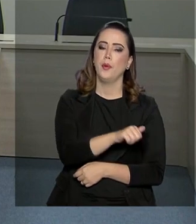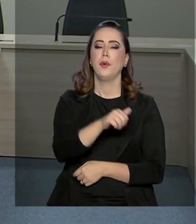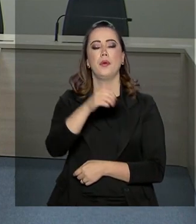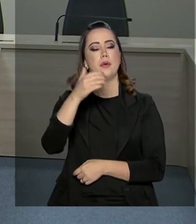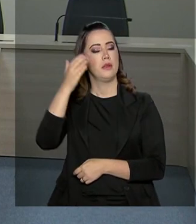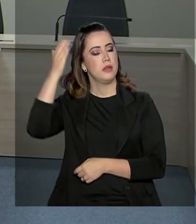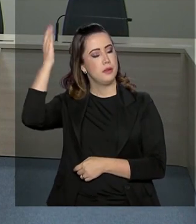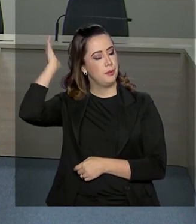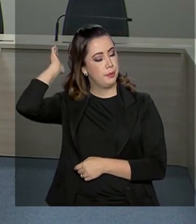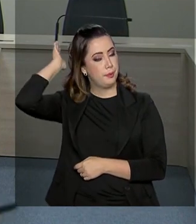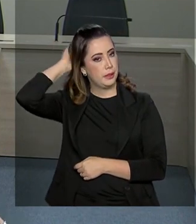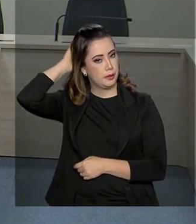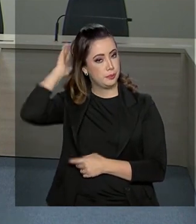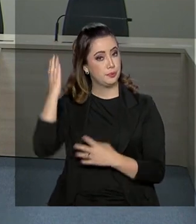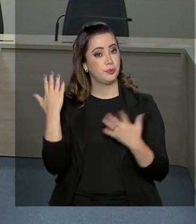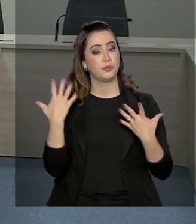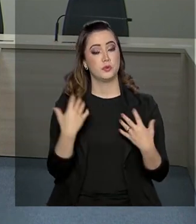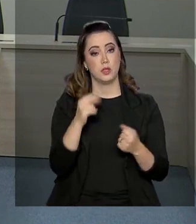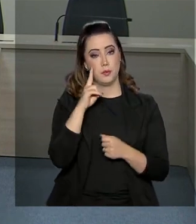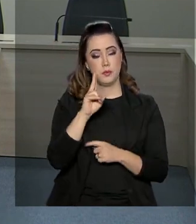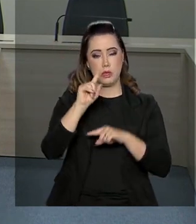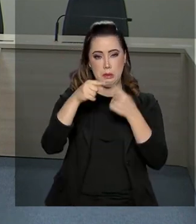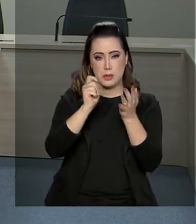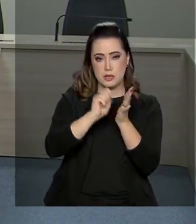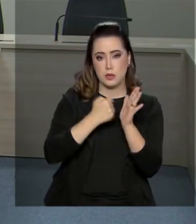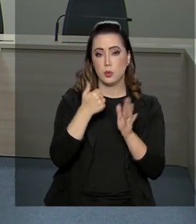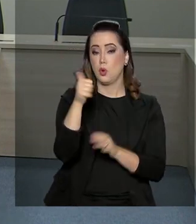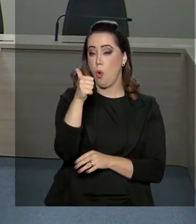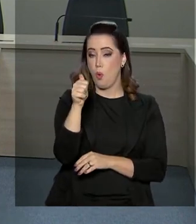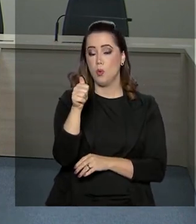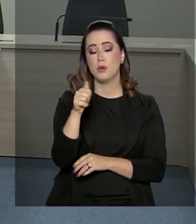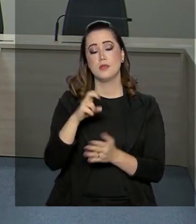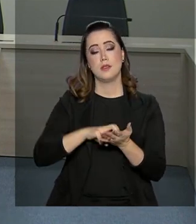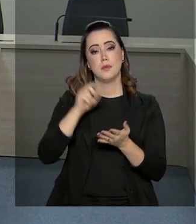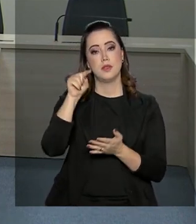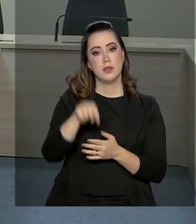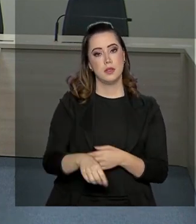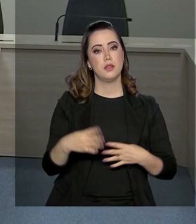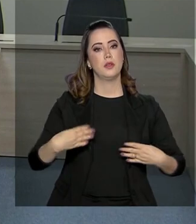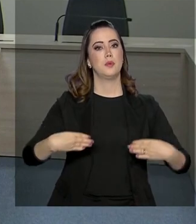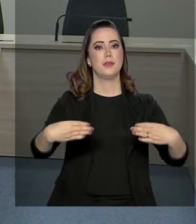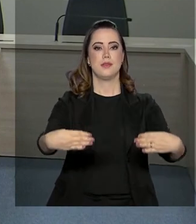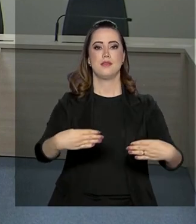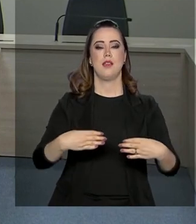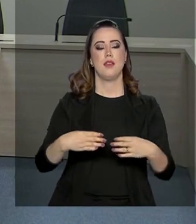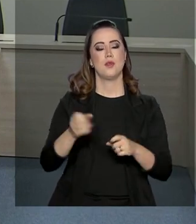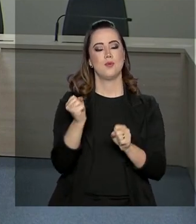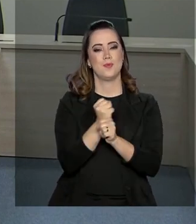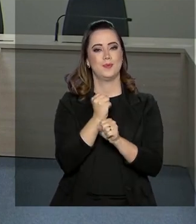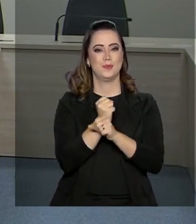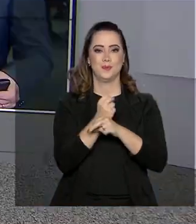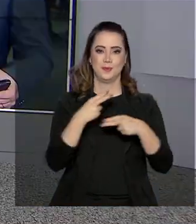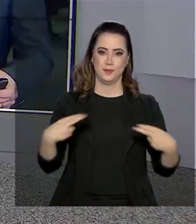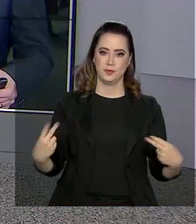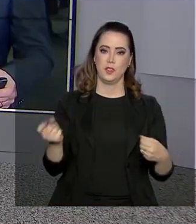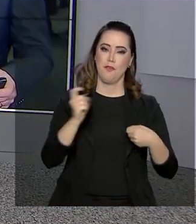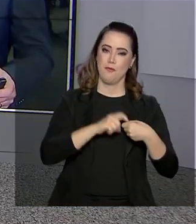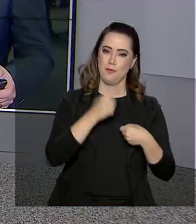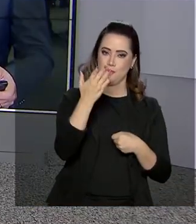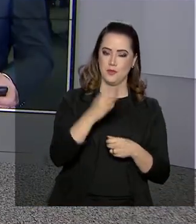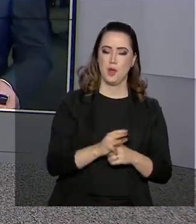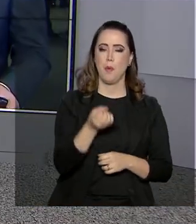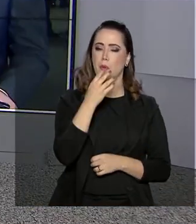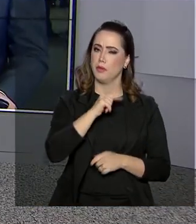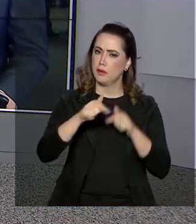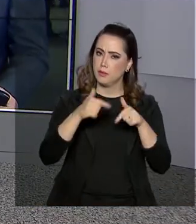assinatura da portaria será daqui a pouquinho, às 11 horas da manhã, aqui no Ministério da Infraestrutura. Carla, voltamos com você. Obrigada, Luana.